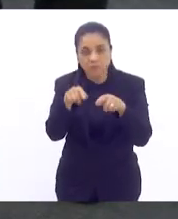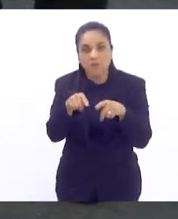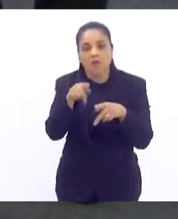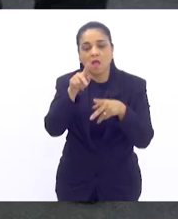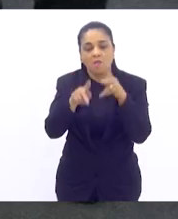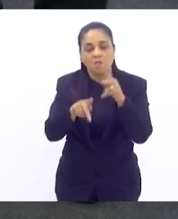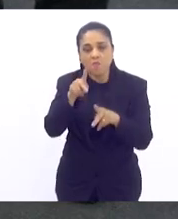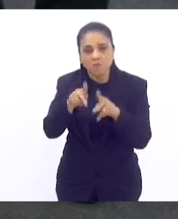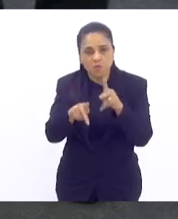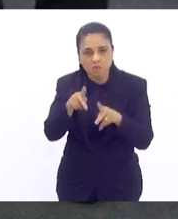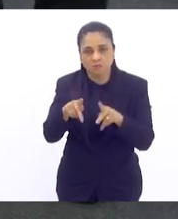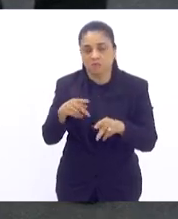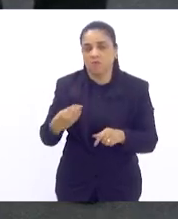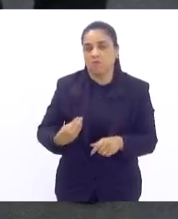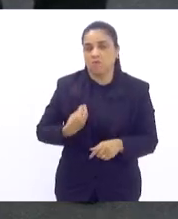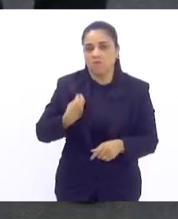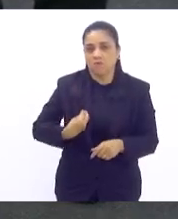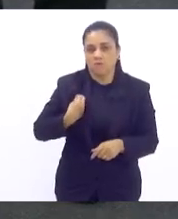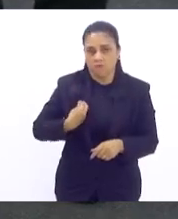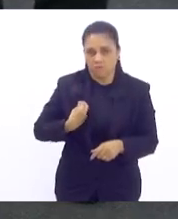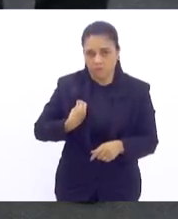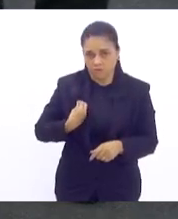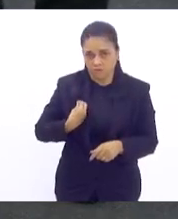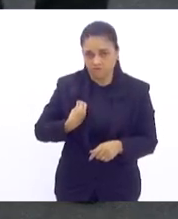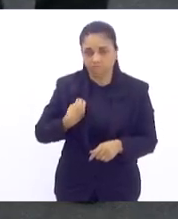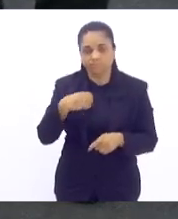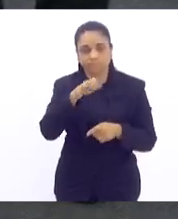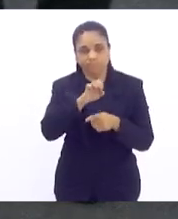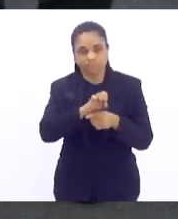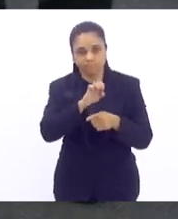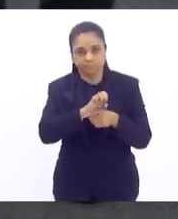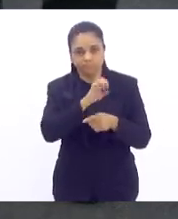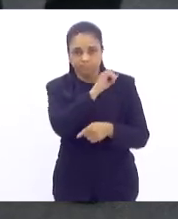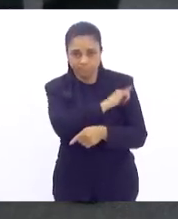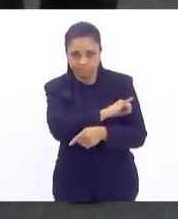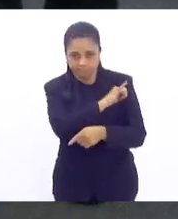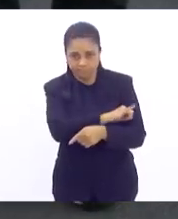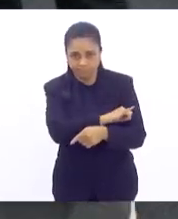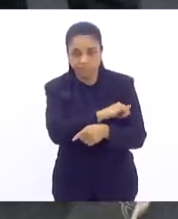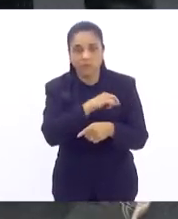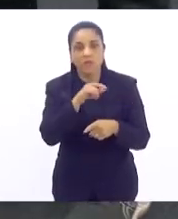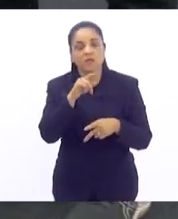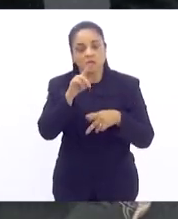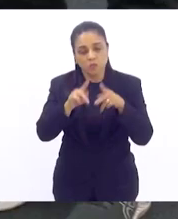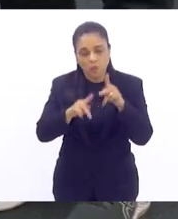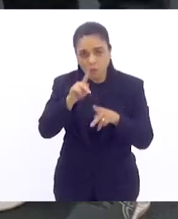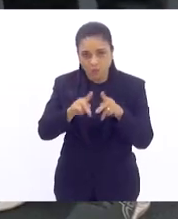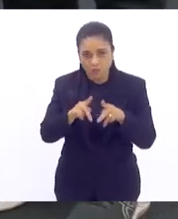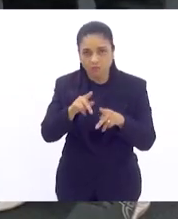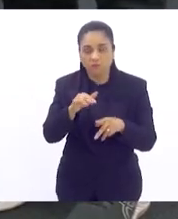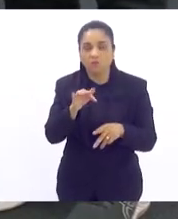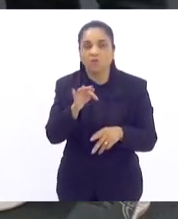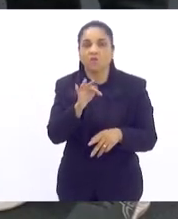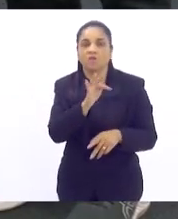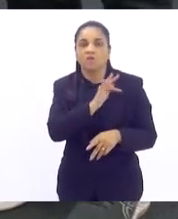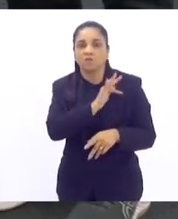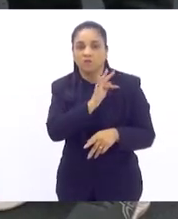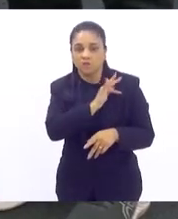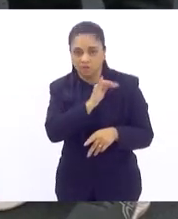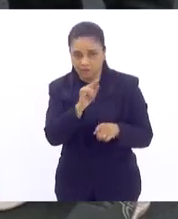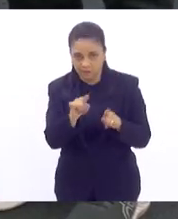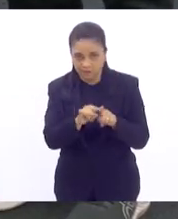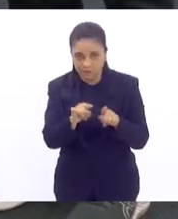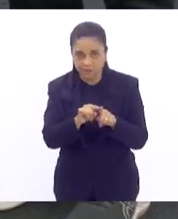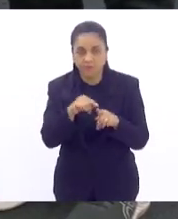a vida do povo do Estado do Rio de Janeiro e principalmente do nosso povo fluminense. Conte comigo